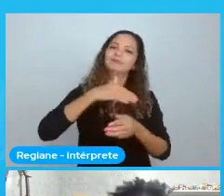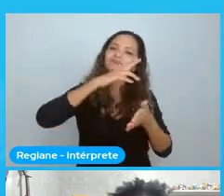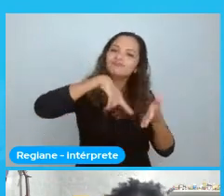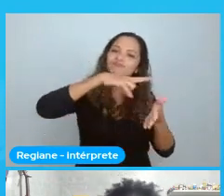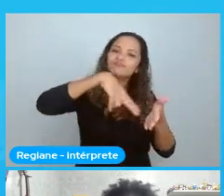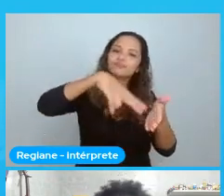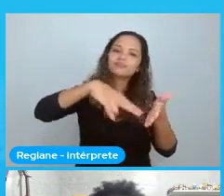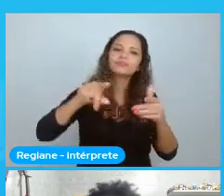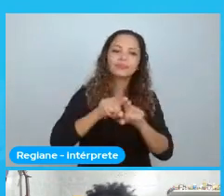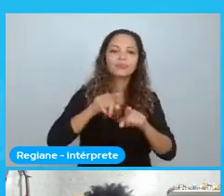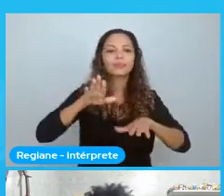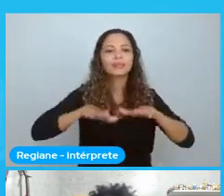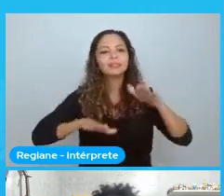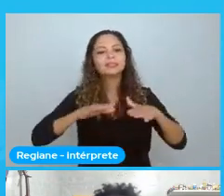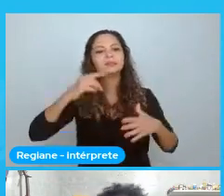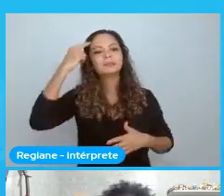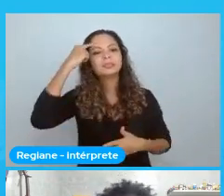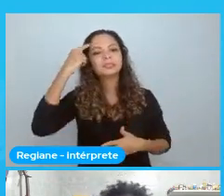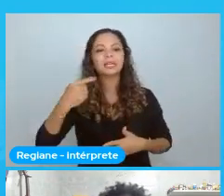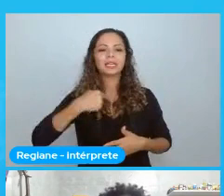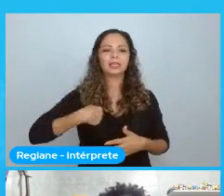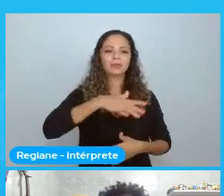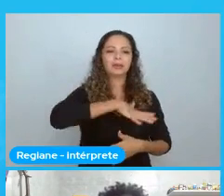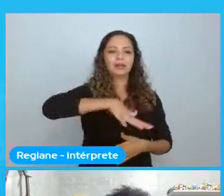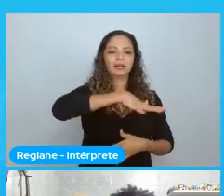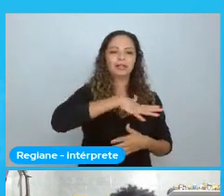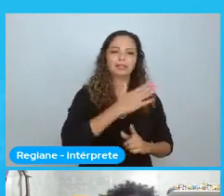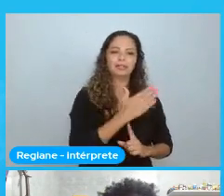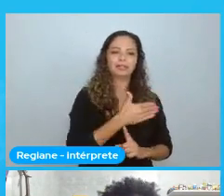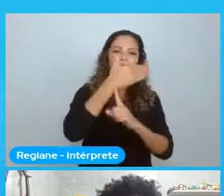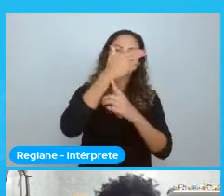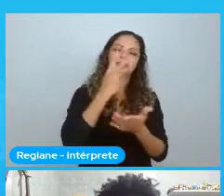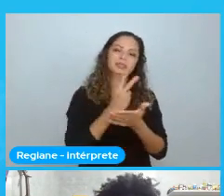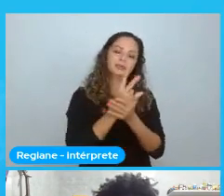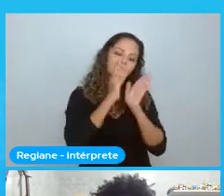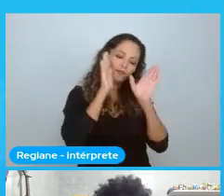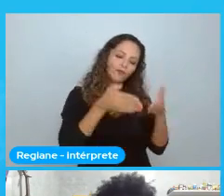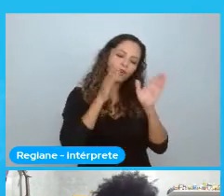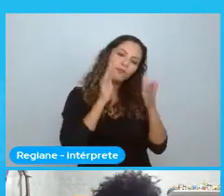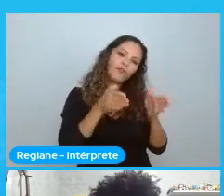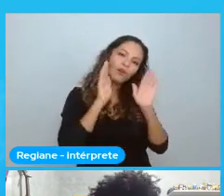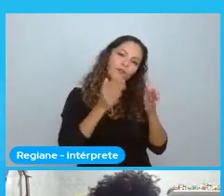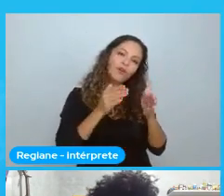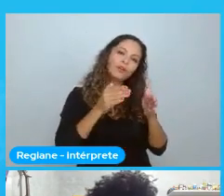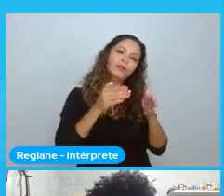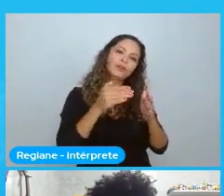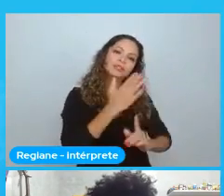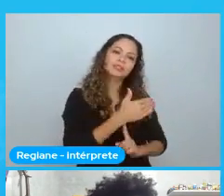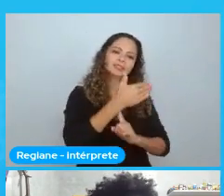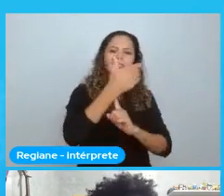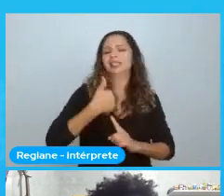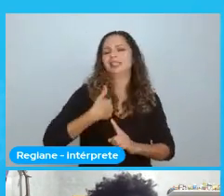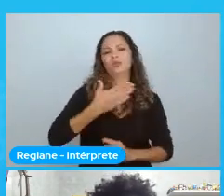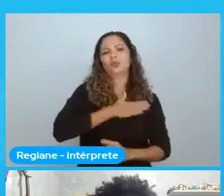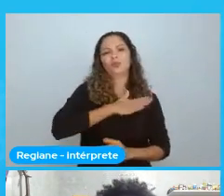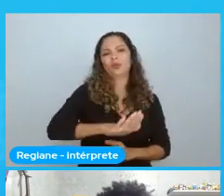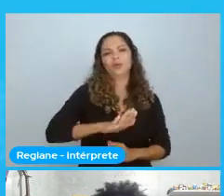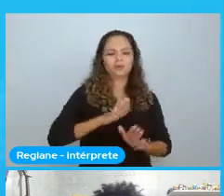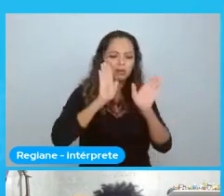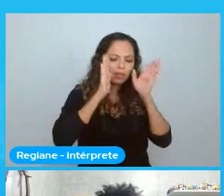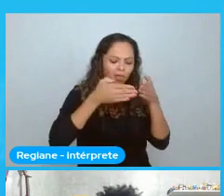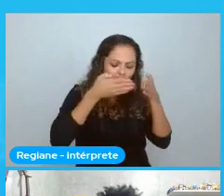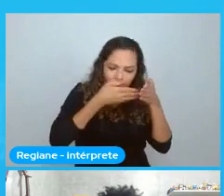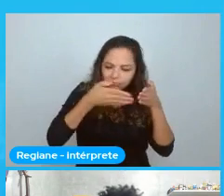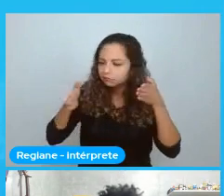um problema. De achar que. Se eu sou uma pessoa da área de tecnologia. Eu tenho que estar sempre centrada. Na coisa de tecnologia. E eu nunca gostei. De ser assim. E foi muito